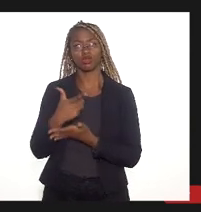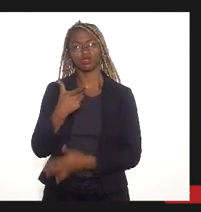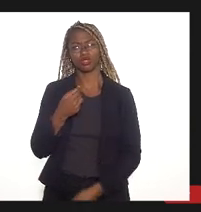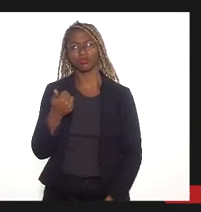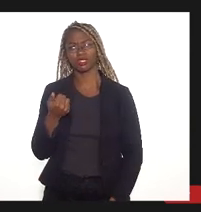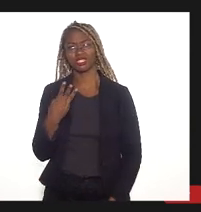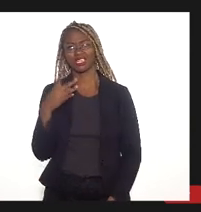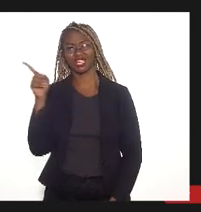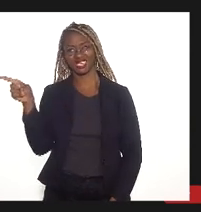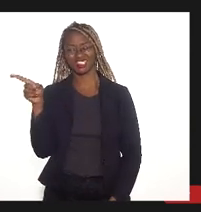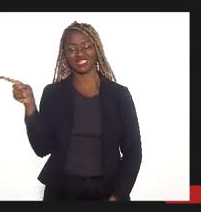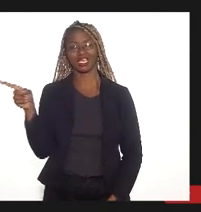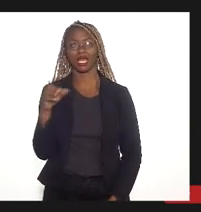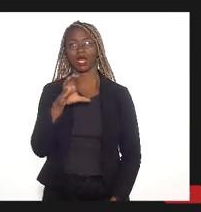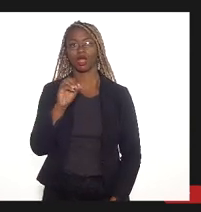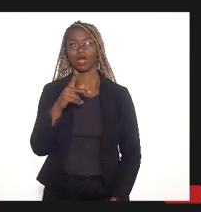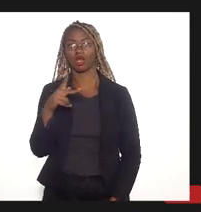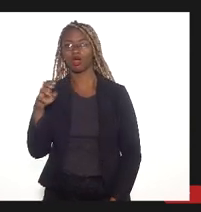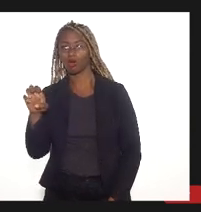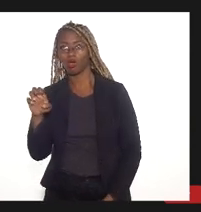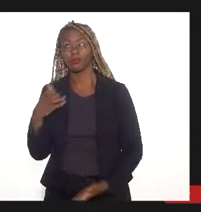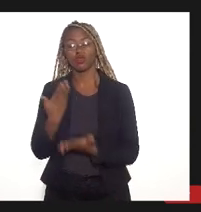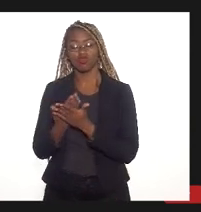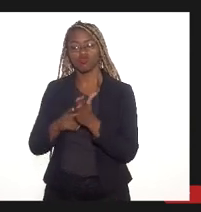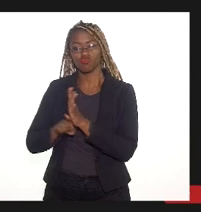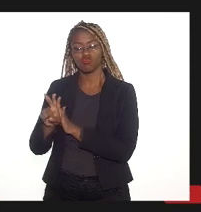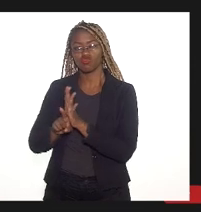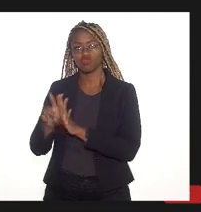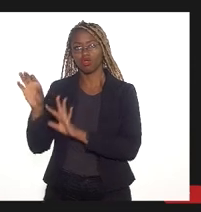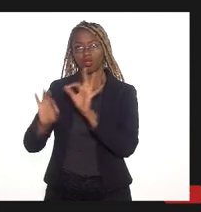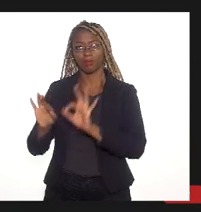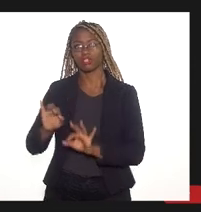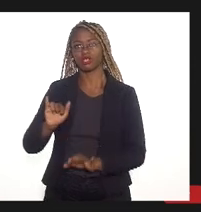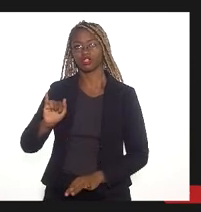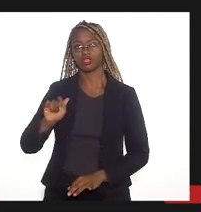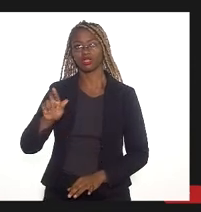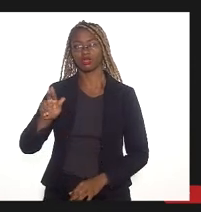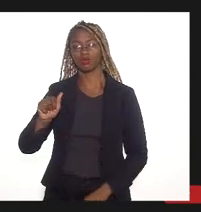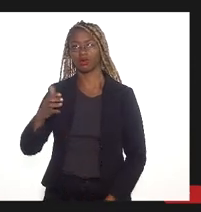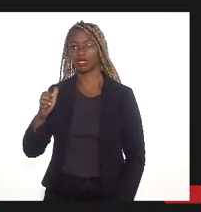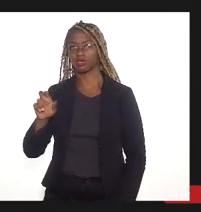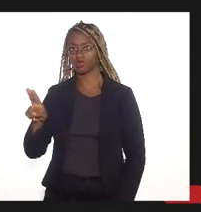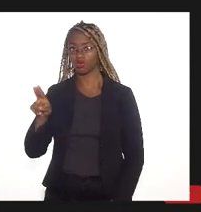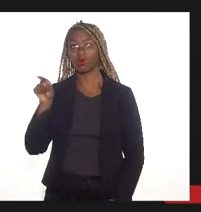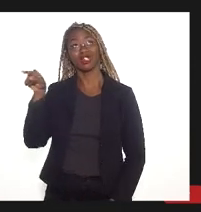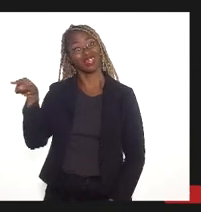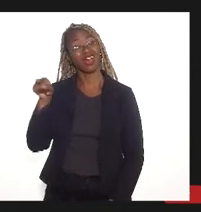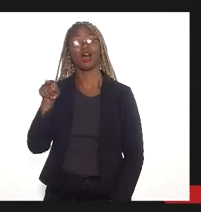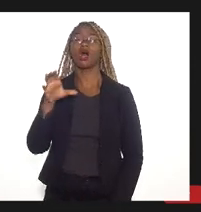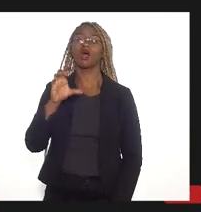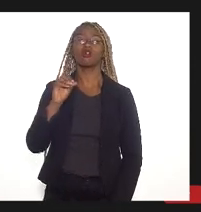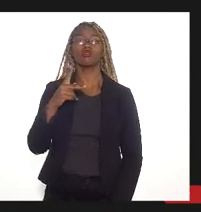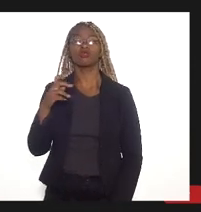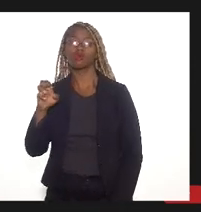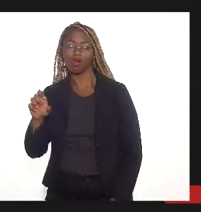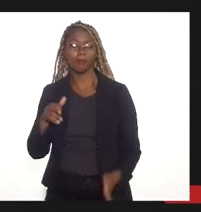para fazer um estudo para o Projeto Iguaçu. E nesse estudo, a COP orienta é